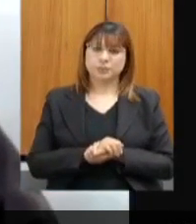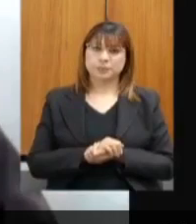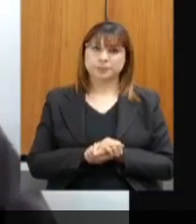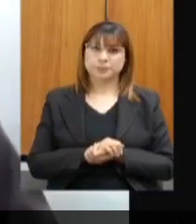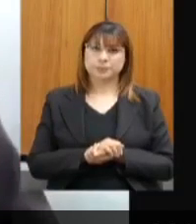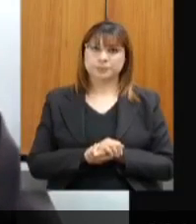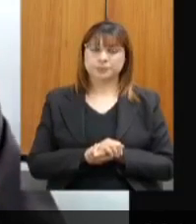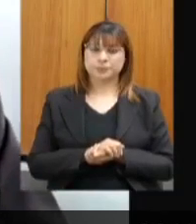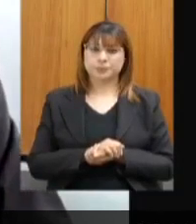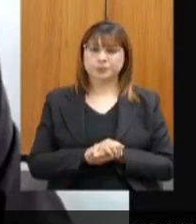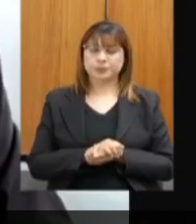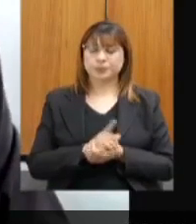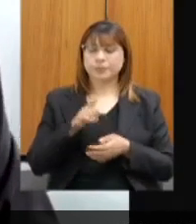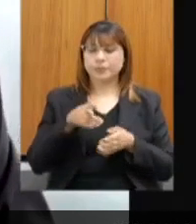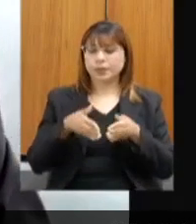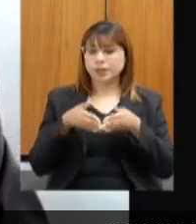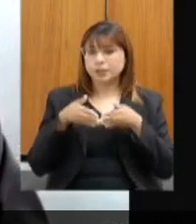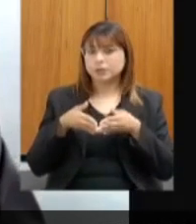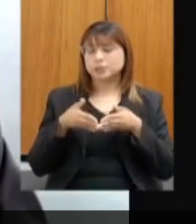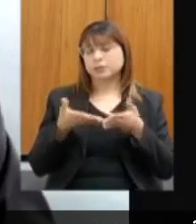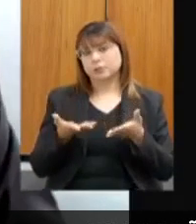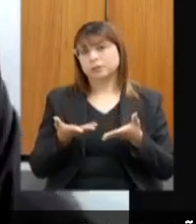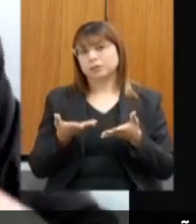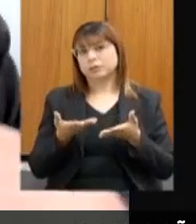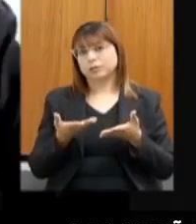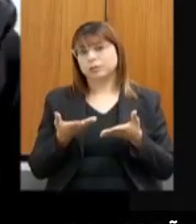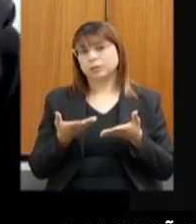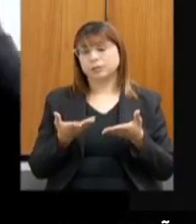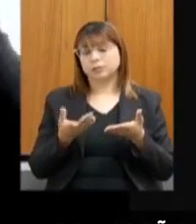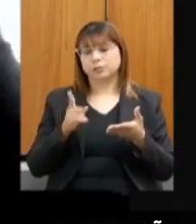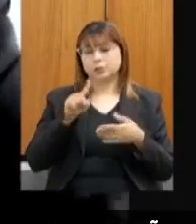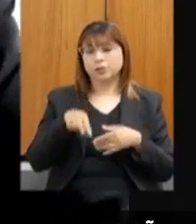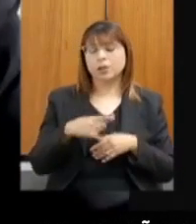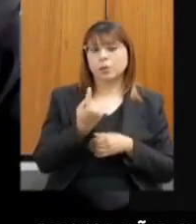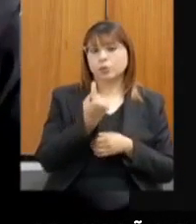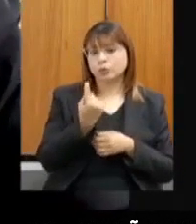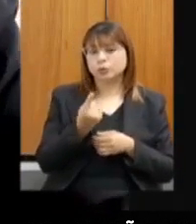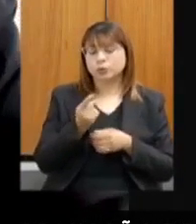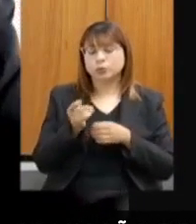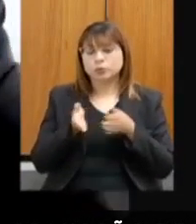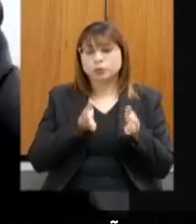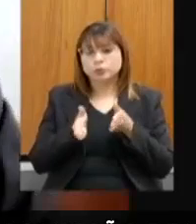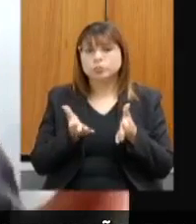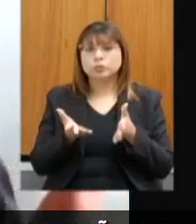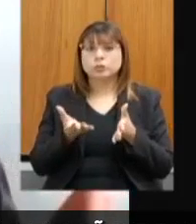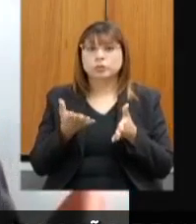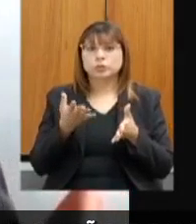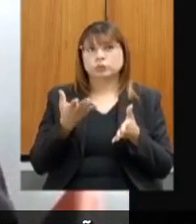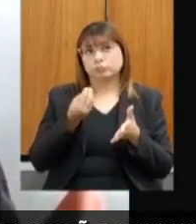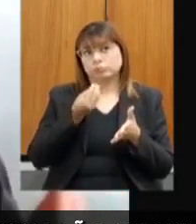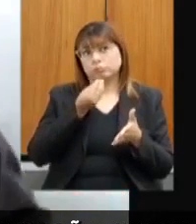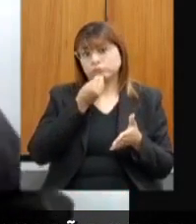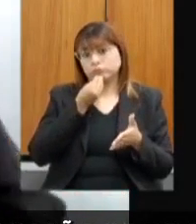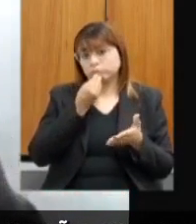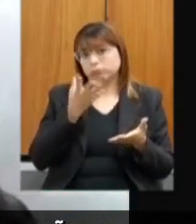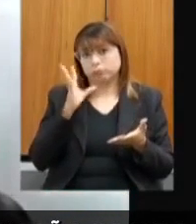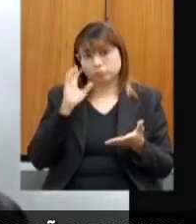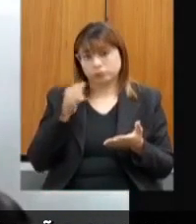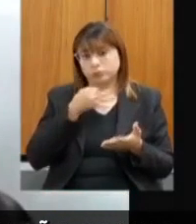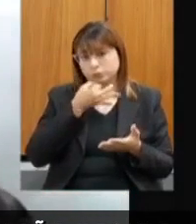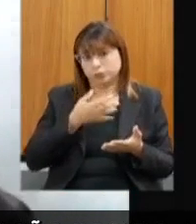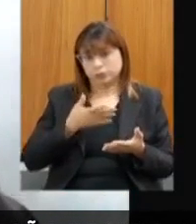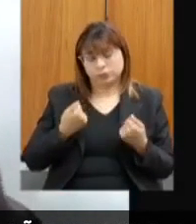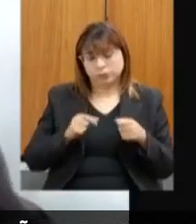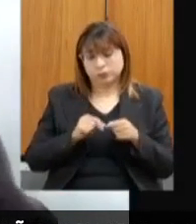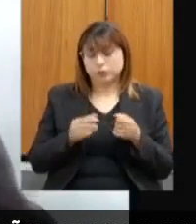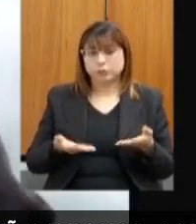em licenciamentos concedidos de maneira monofásica, eu defendo que seja feito agora. Como eu defendo um